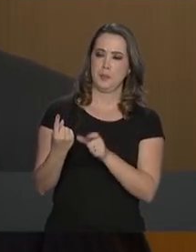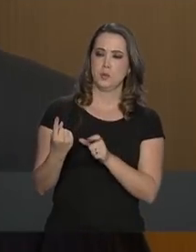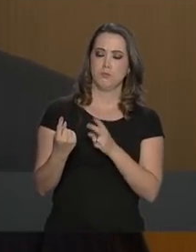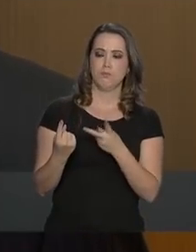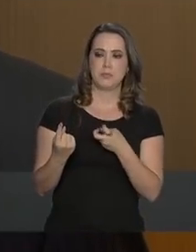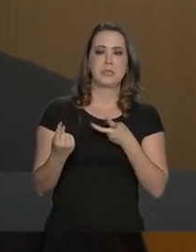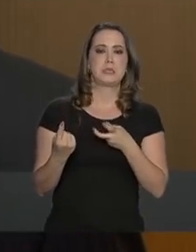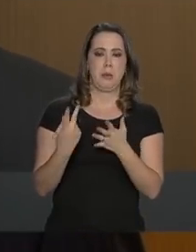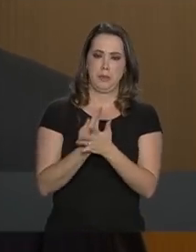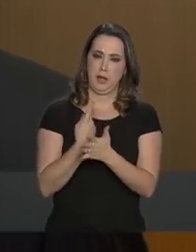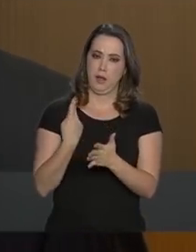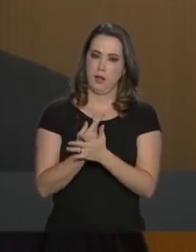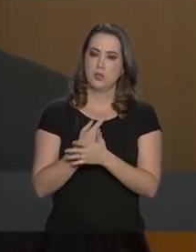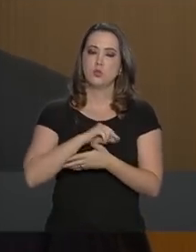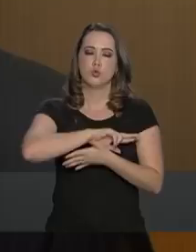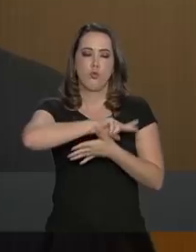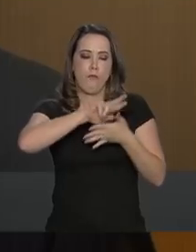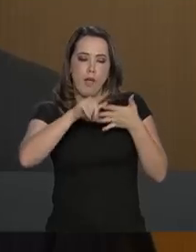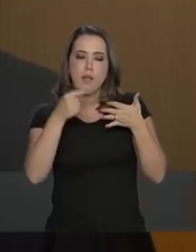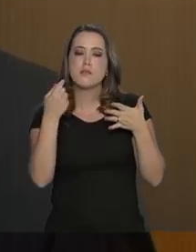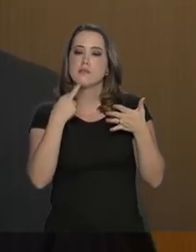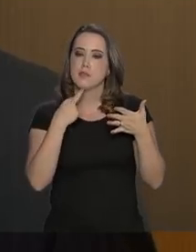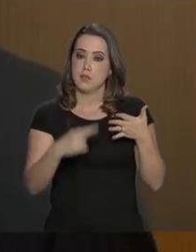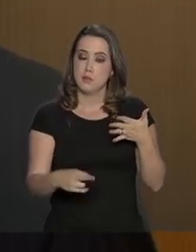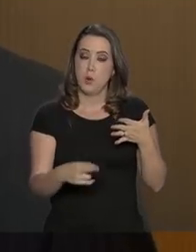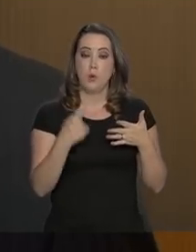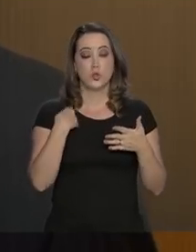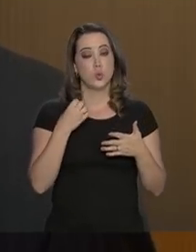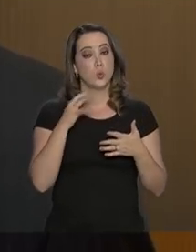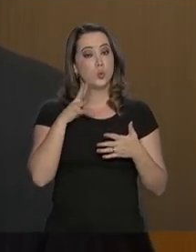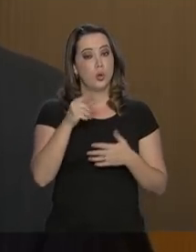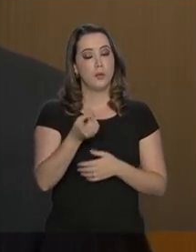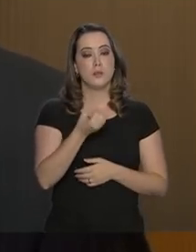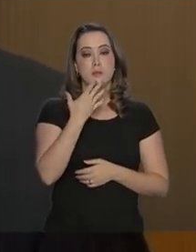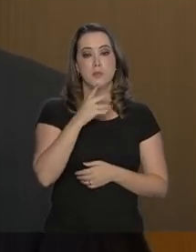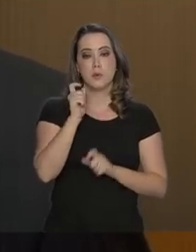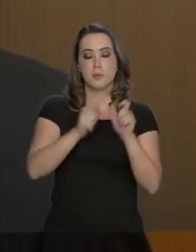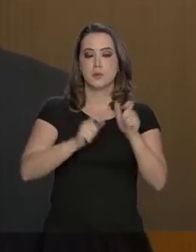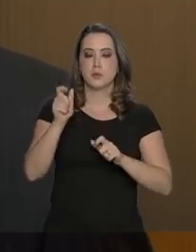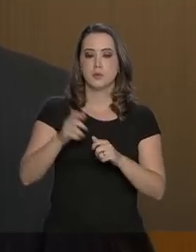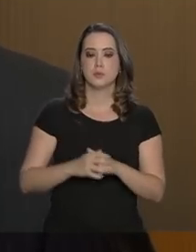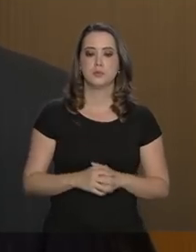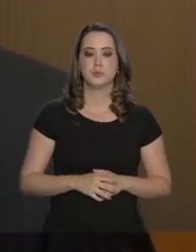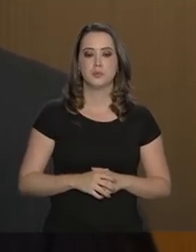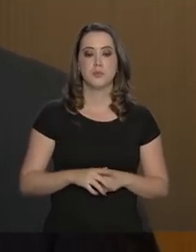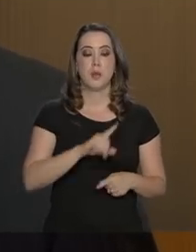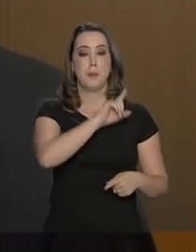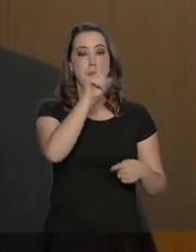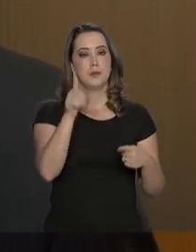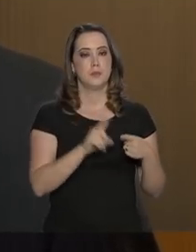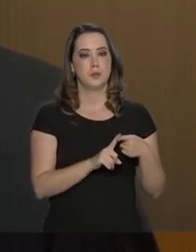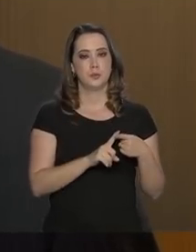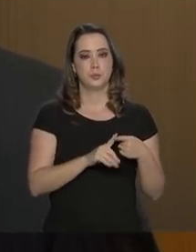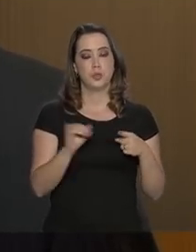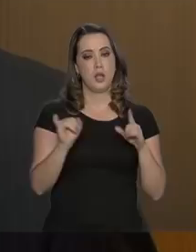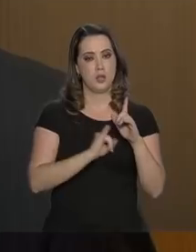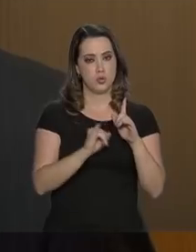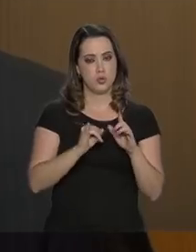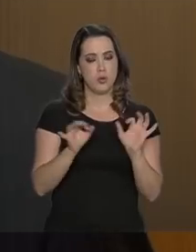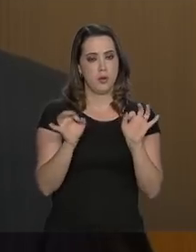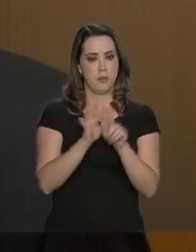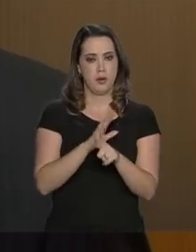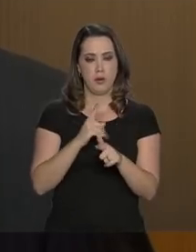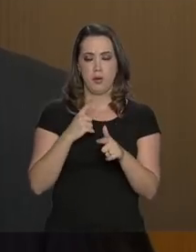há irregularidade, nós temos várias possibilidades, todas elas de alguma forma benéficas ao cliente. A primeira é a instituição resolver